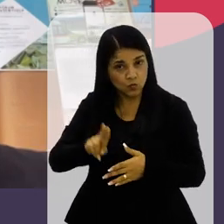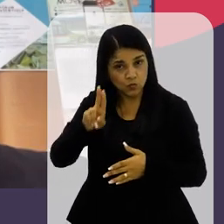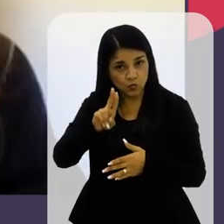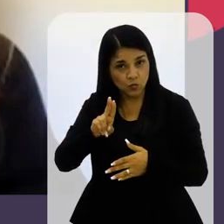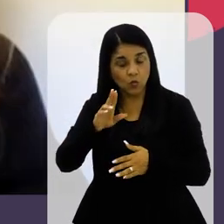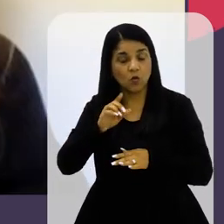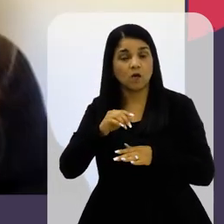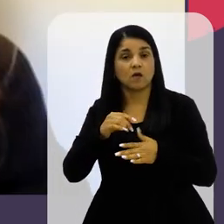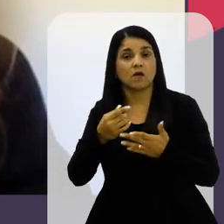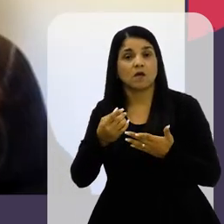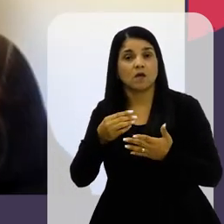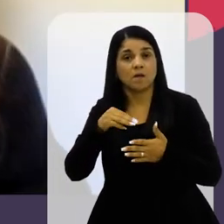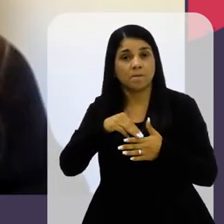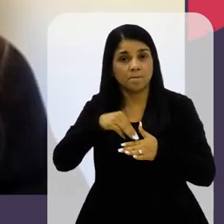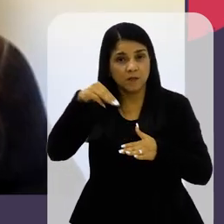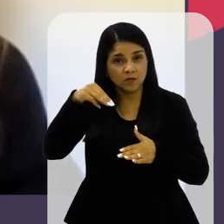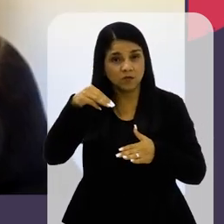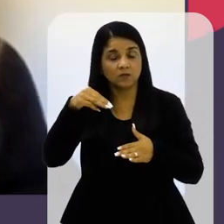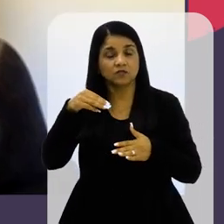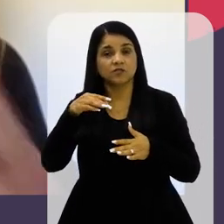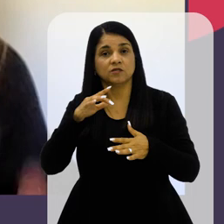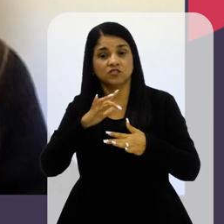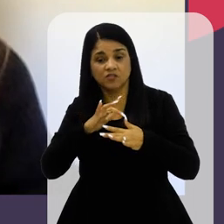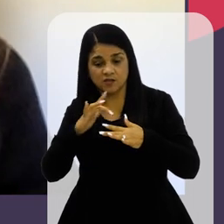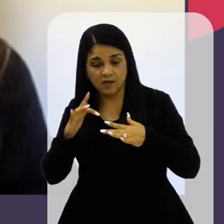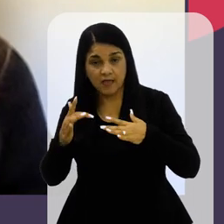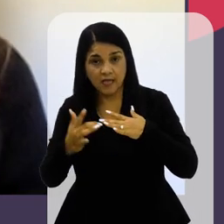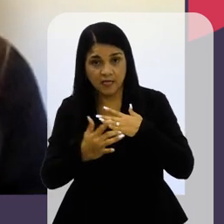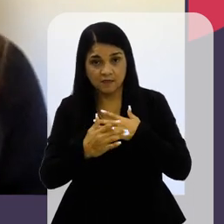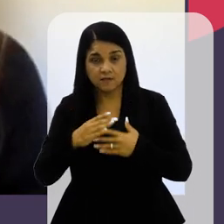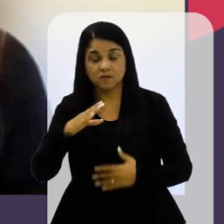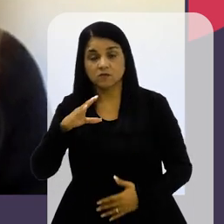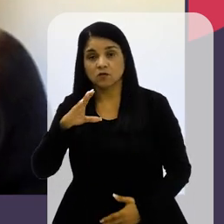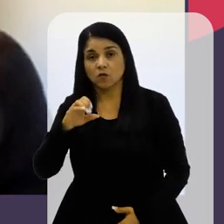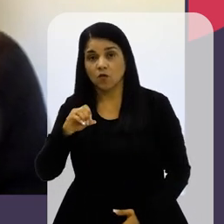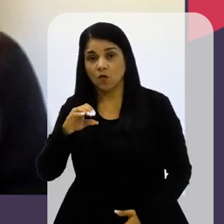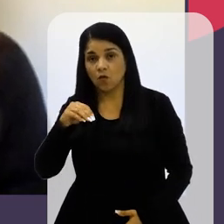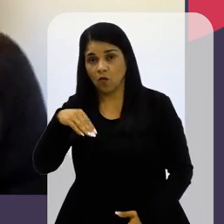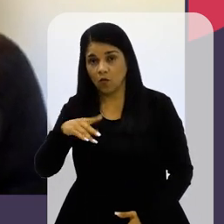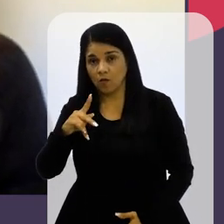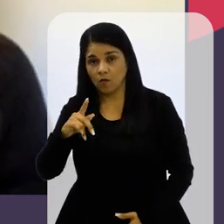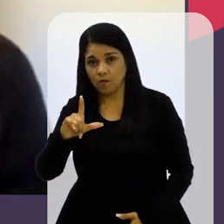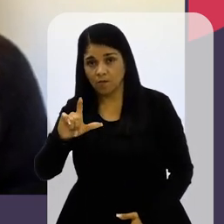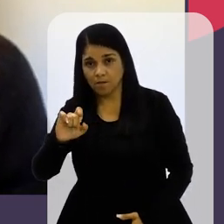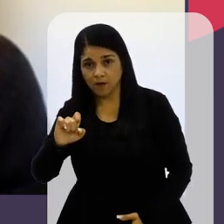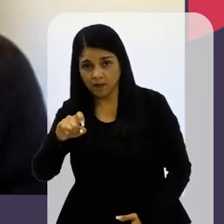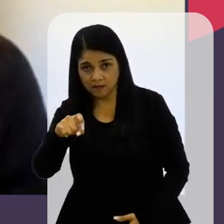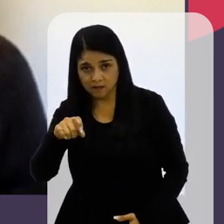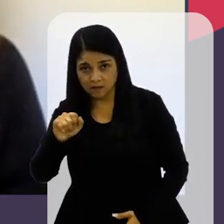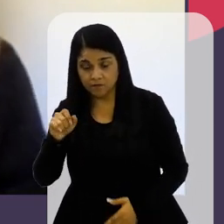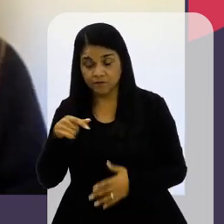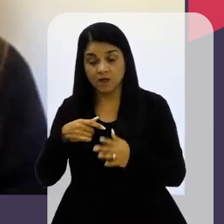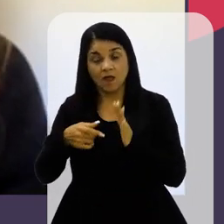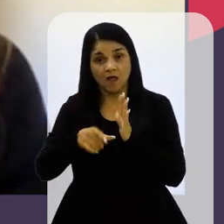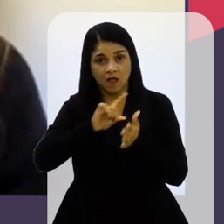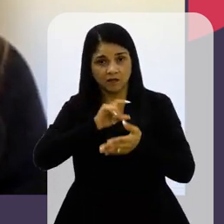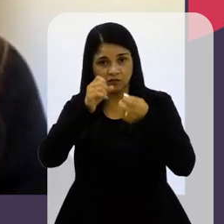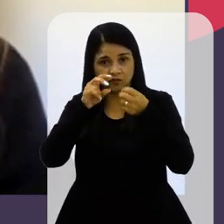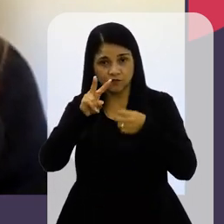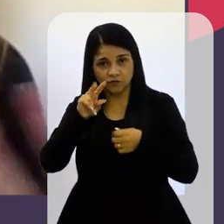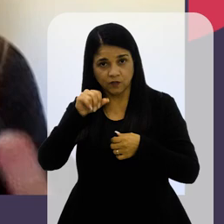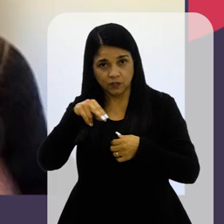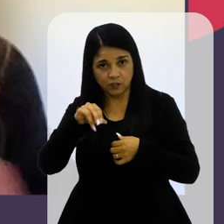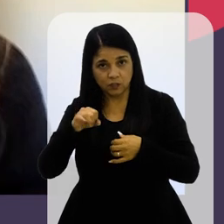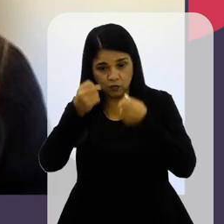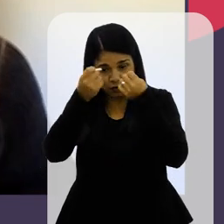metodologia Que a gente Utilizou É uma metodologia Chamada redes Complexas Onde Como o Vinícius Já